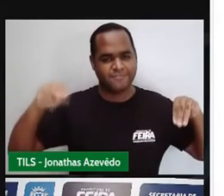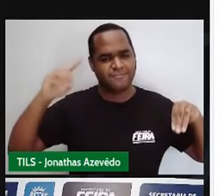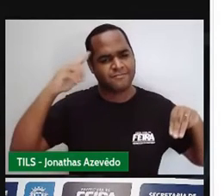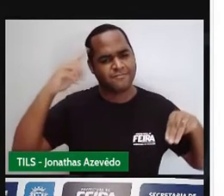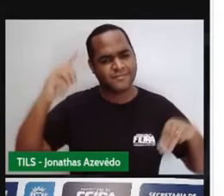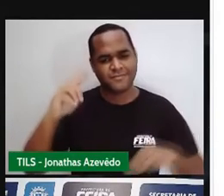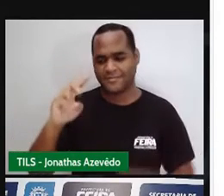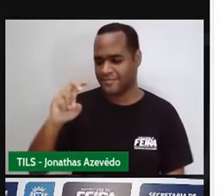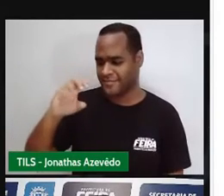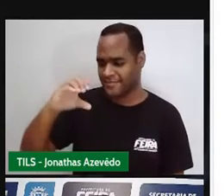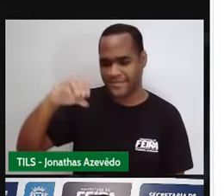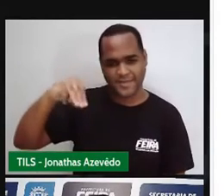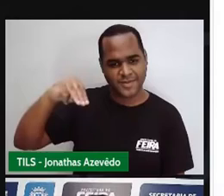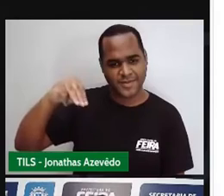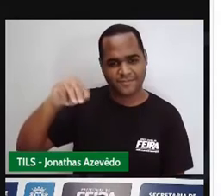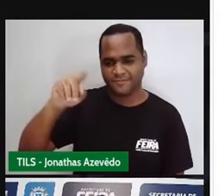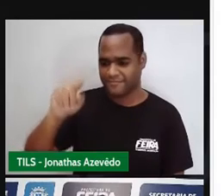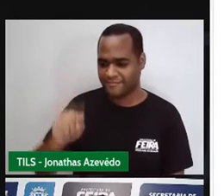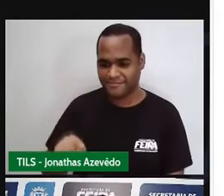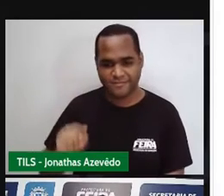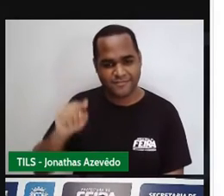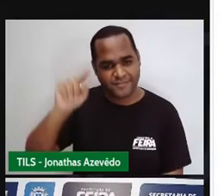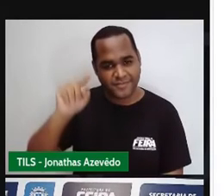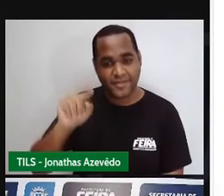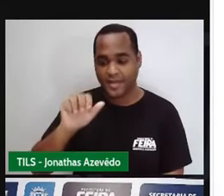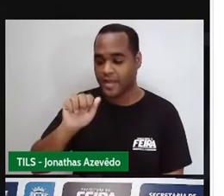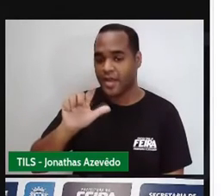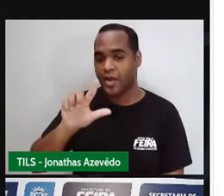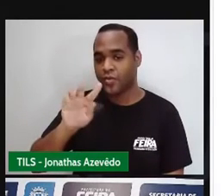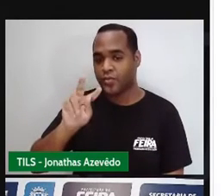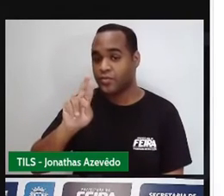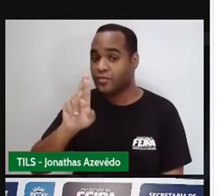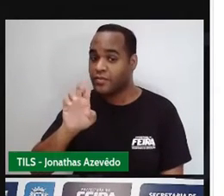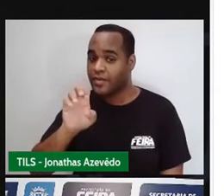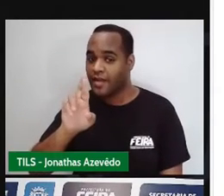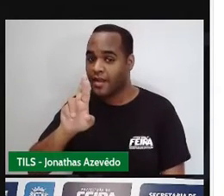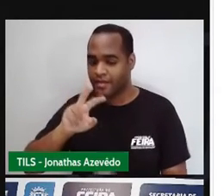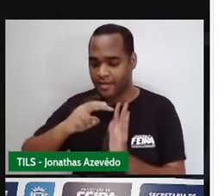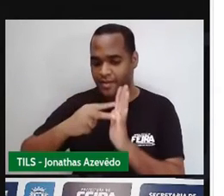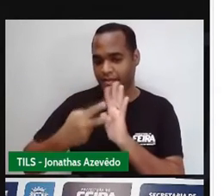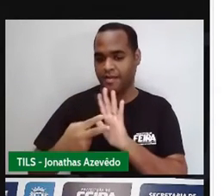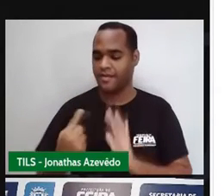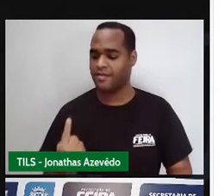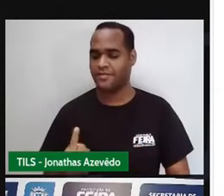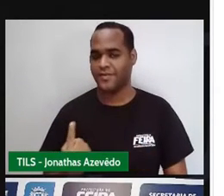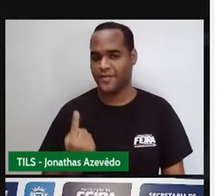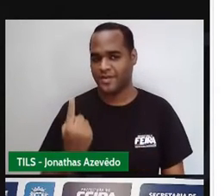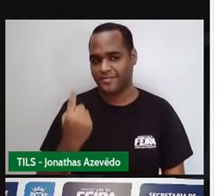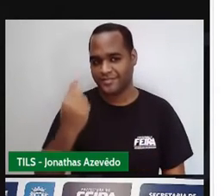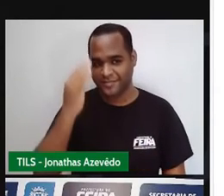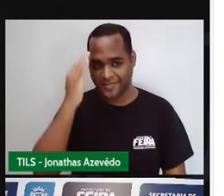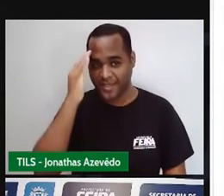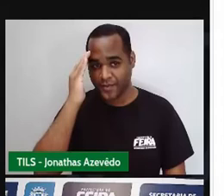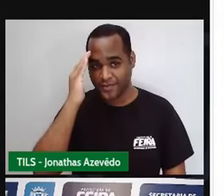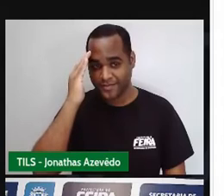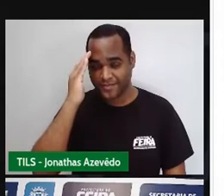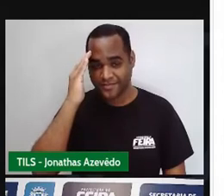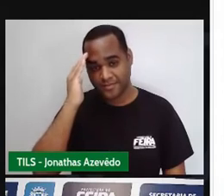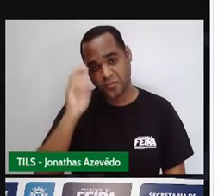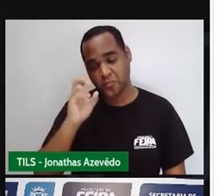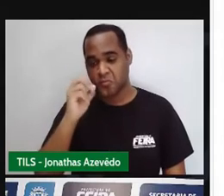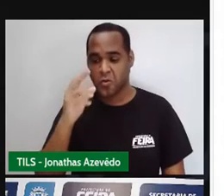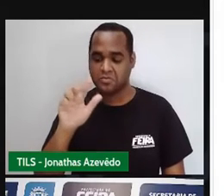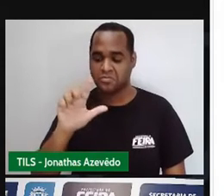medida aqui, que tem 5 centímetros, vai significar a altura ou